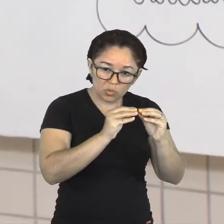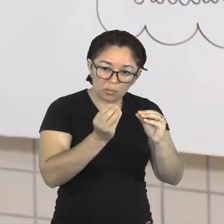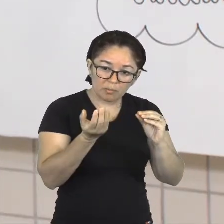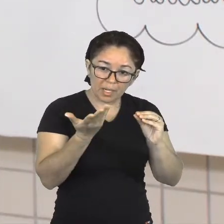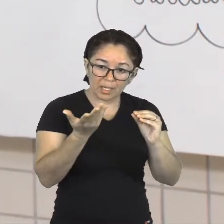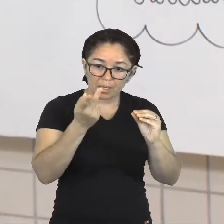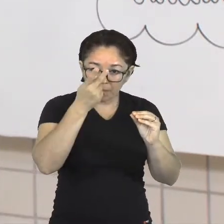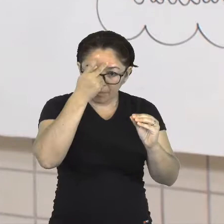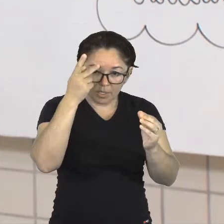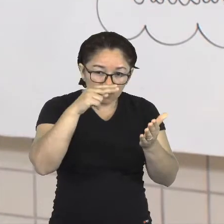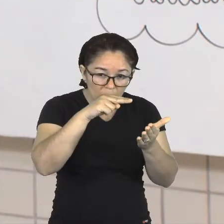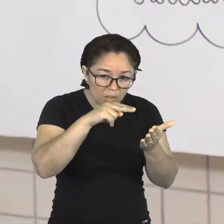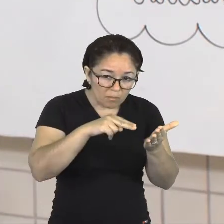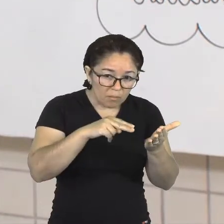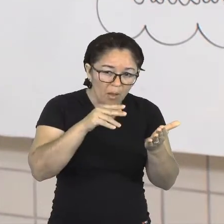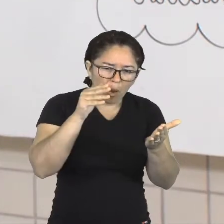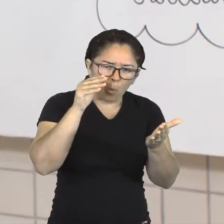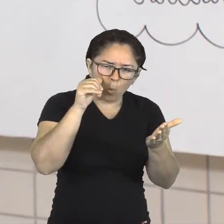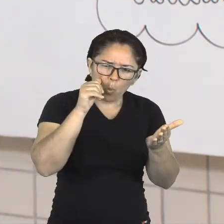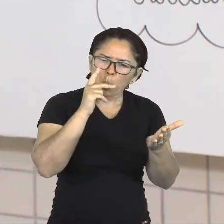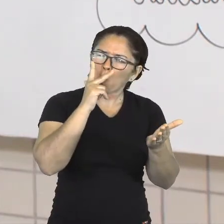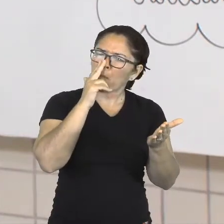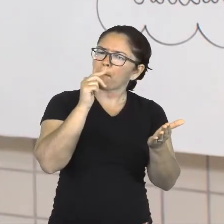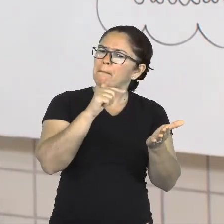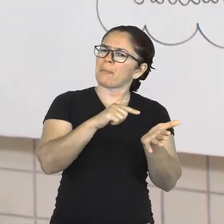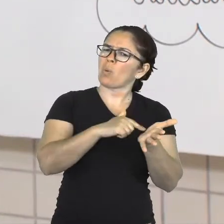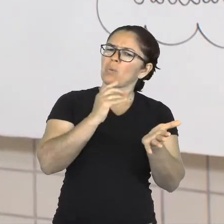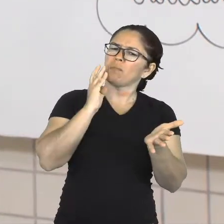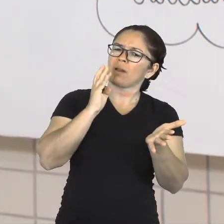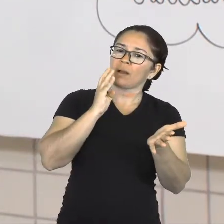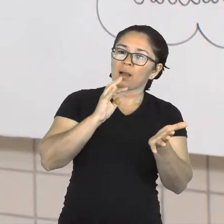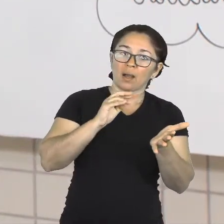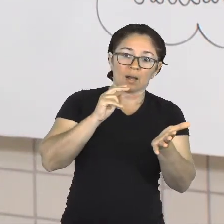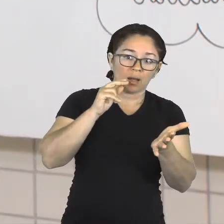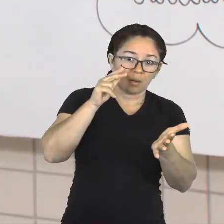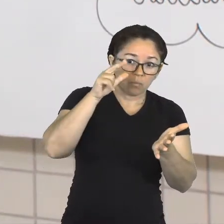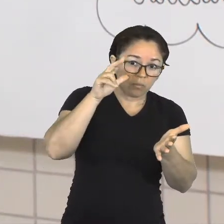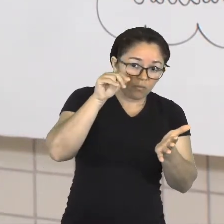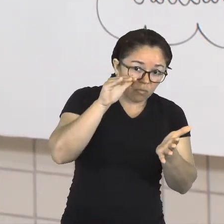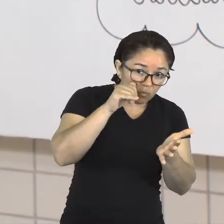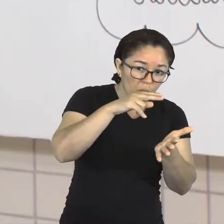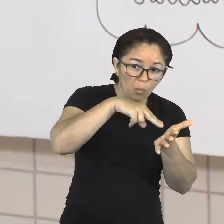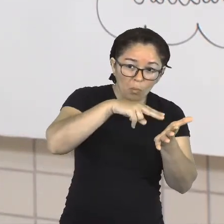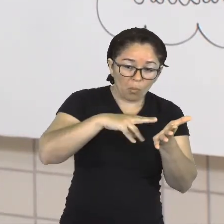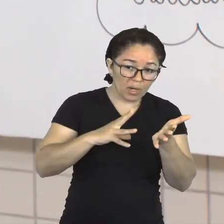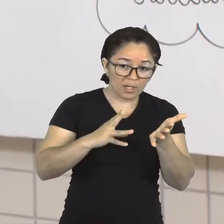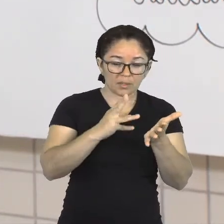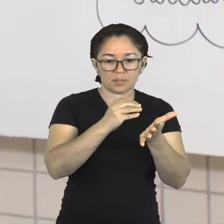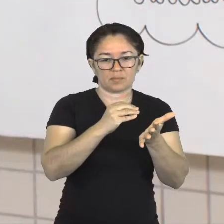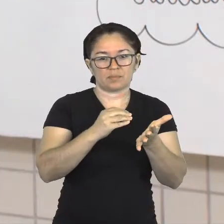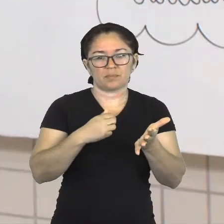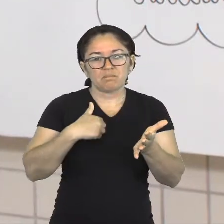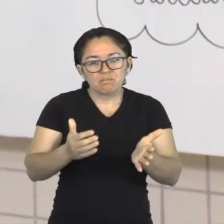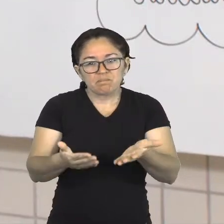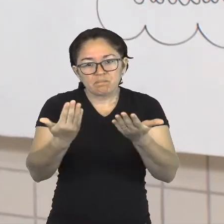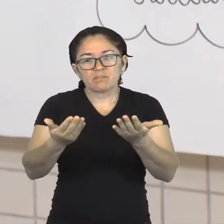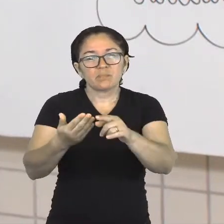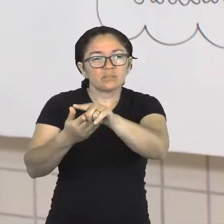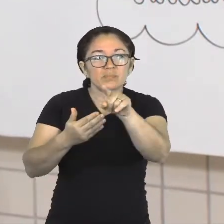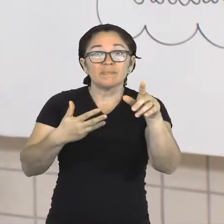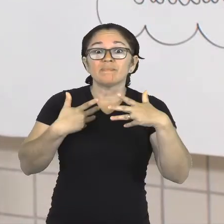resenha e eu espero que vocês fiquem mais animados, mais curiosos para fazer a leitura desse livro, certo?